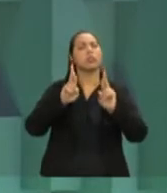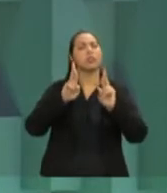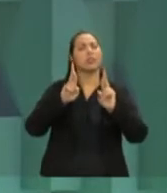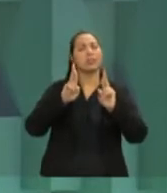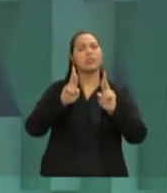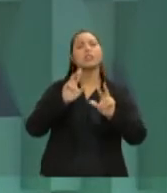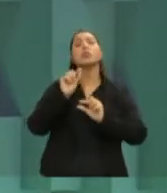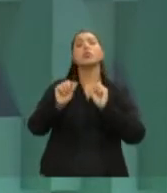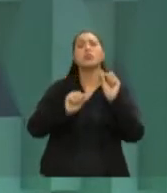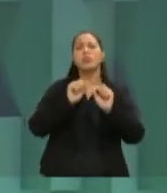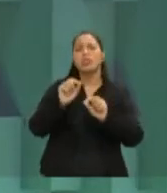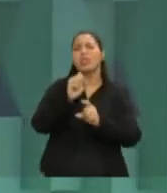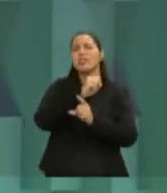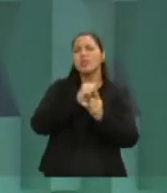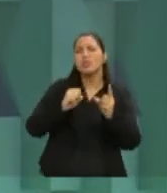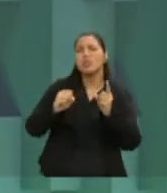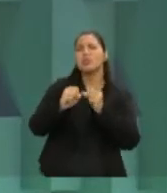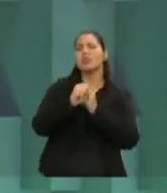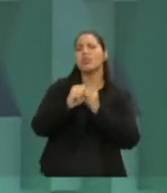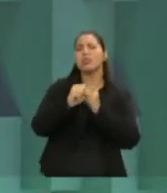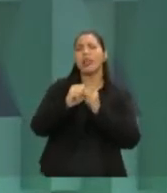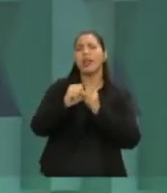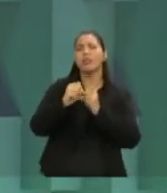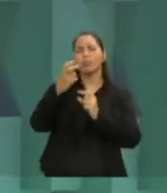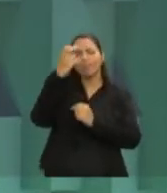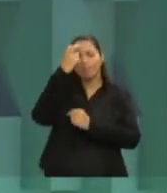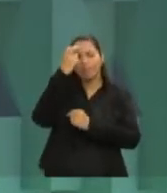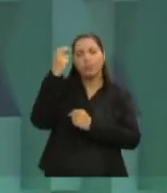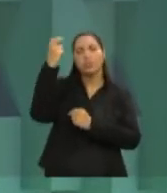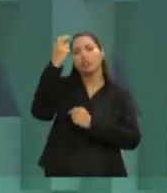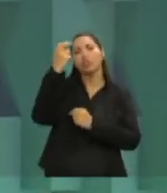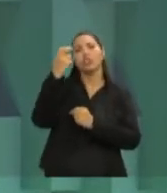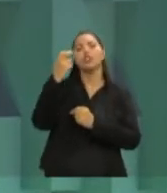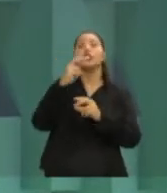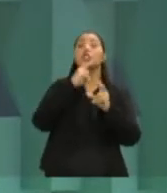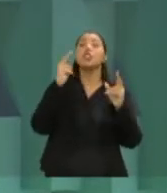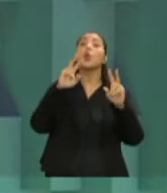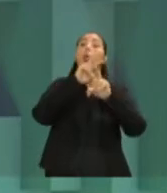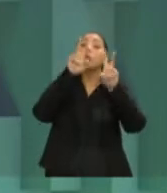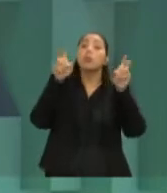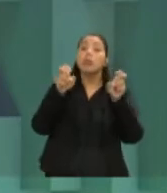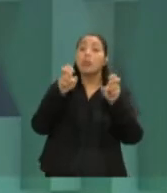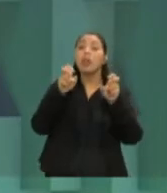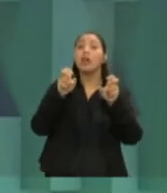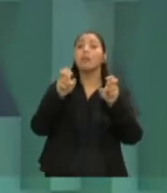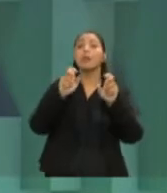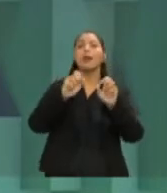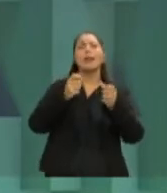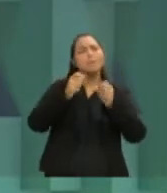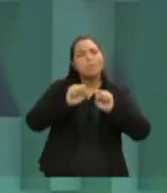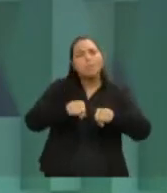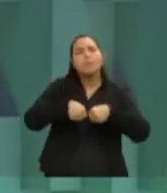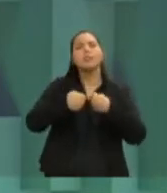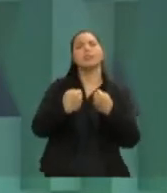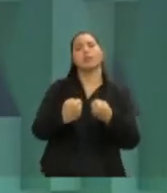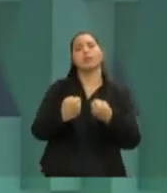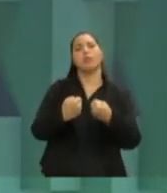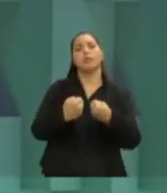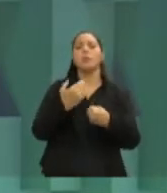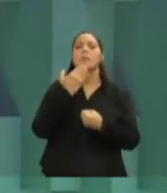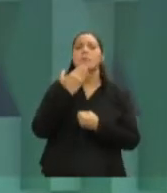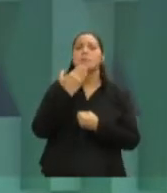sociedade sadia e inteligente como a nossa compreenda que esse tema é desafiador. Então, eu quero naturalmente pedir, lógico, pedir aos